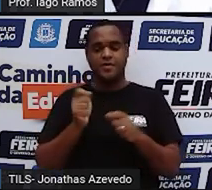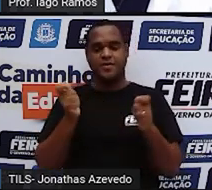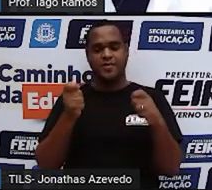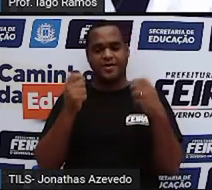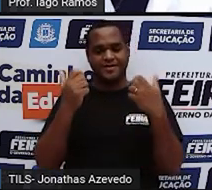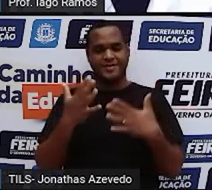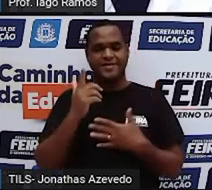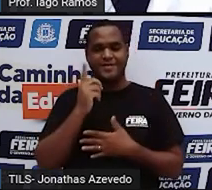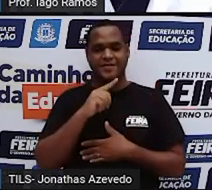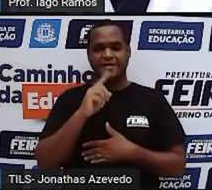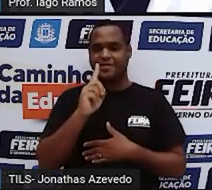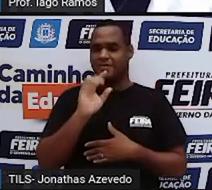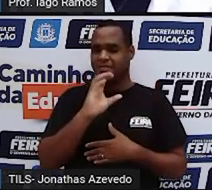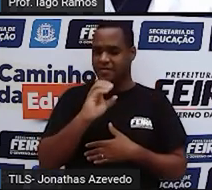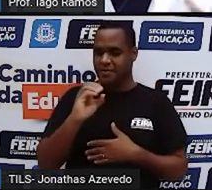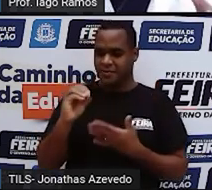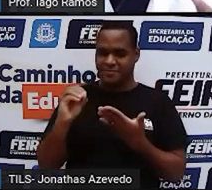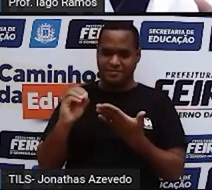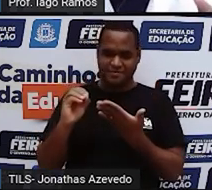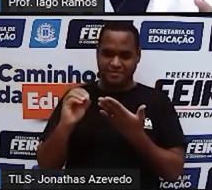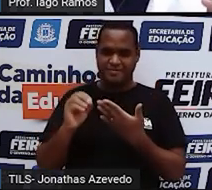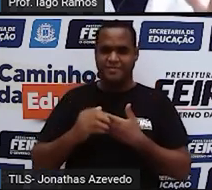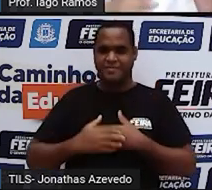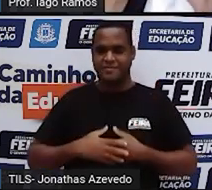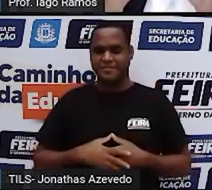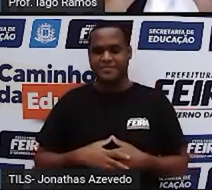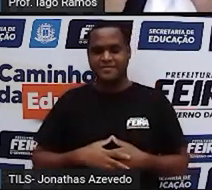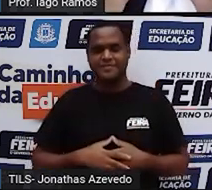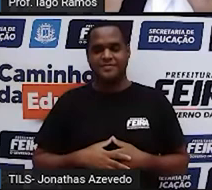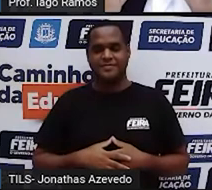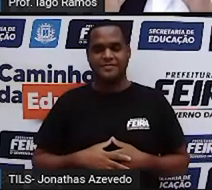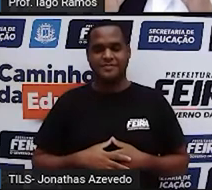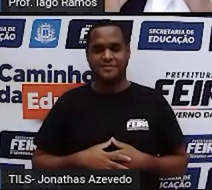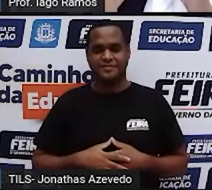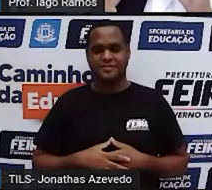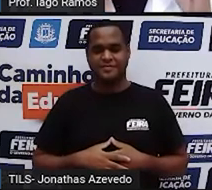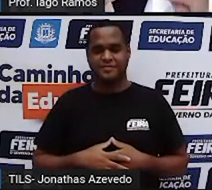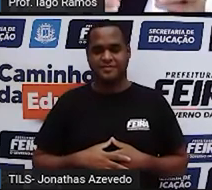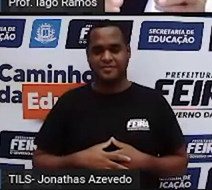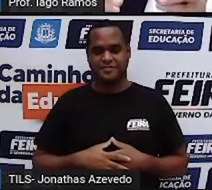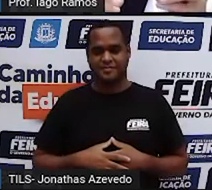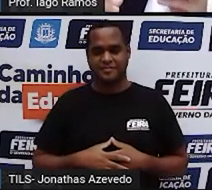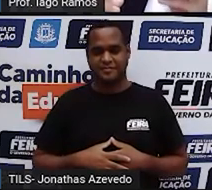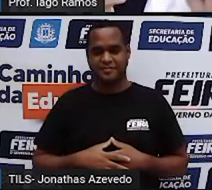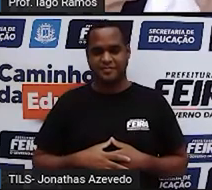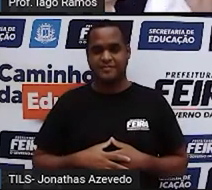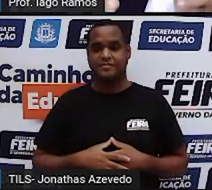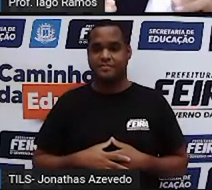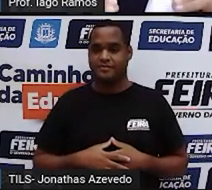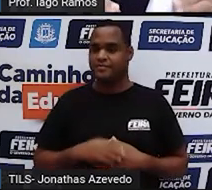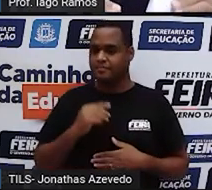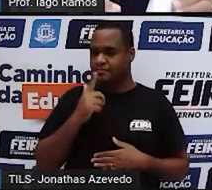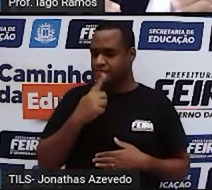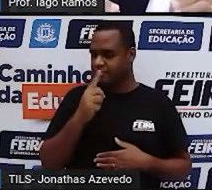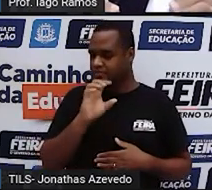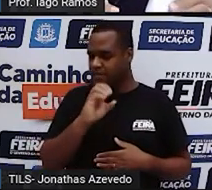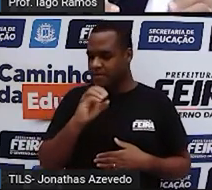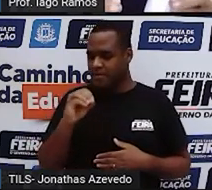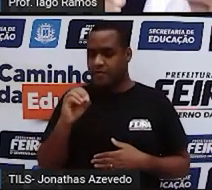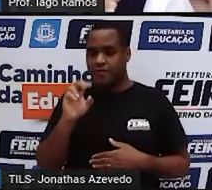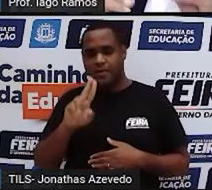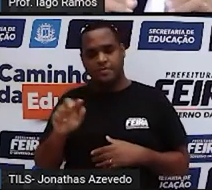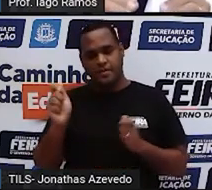1.000. Isso aqui a gente está construindo os passos do truque usando a álgebra.